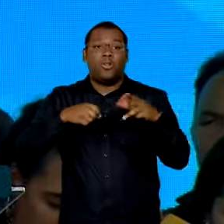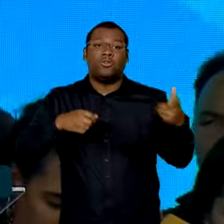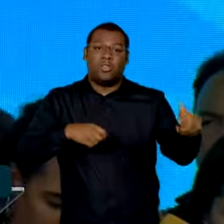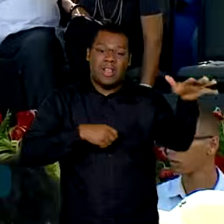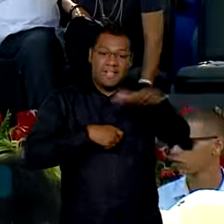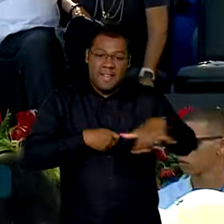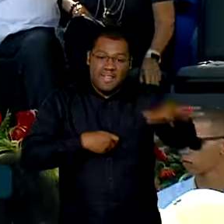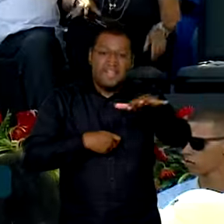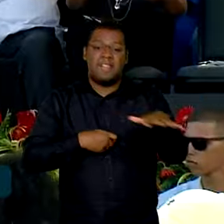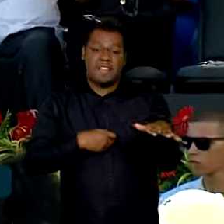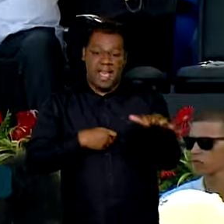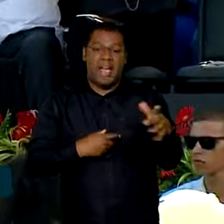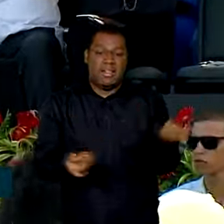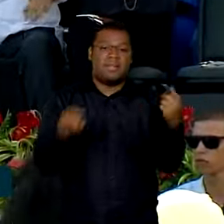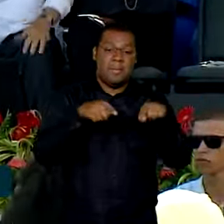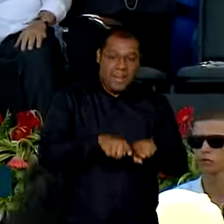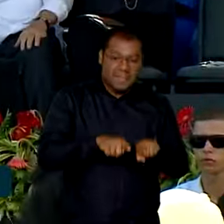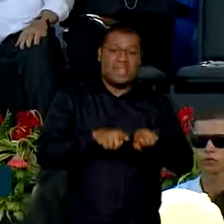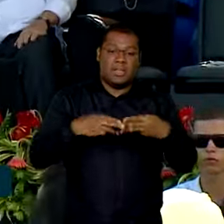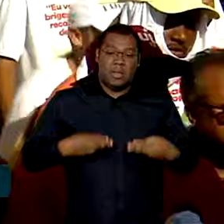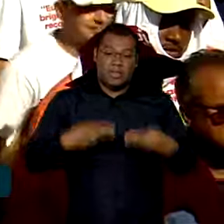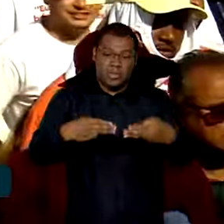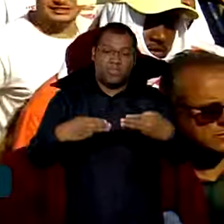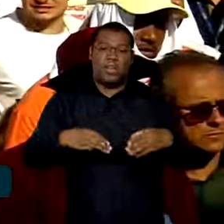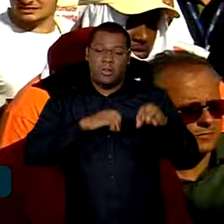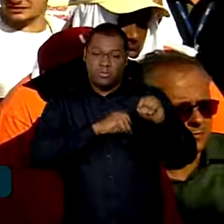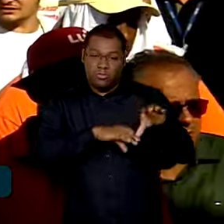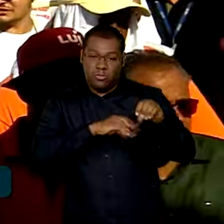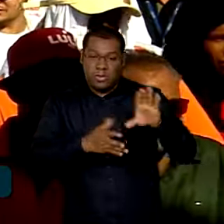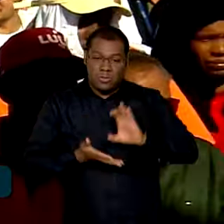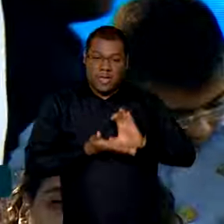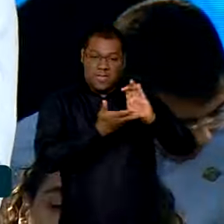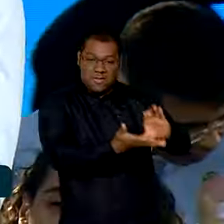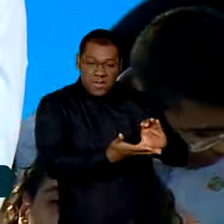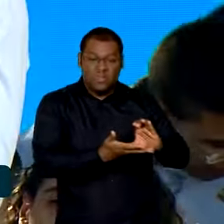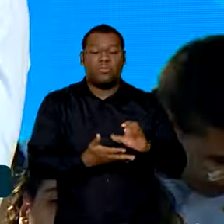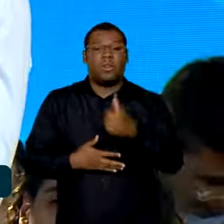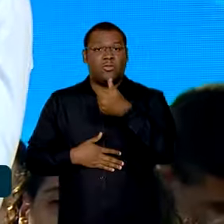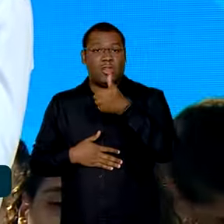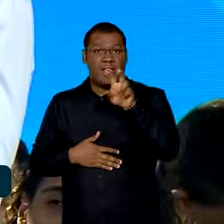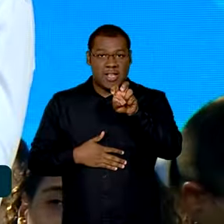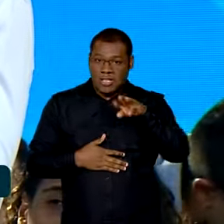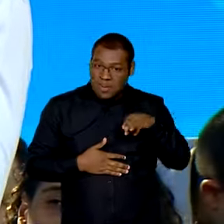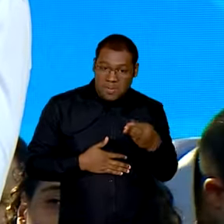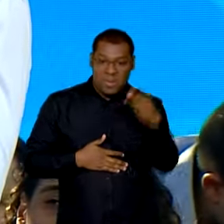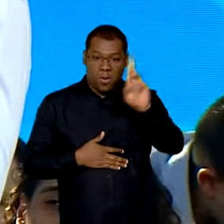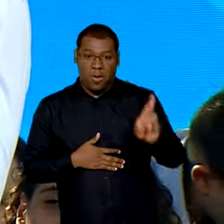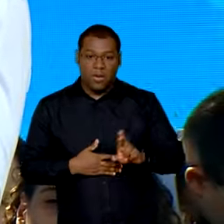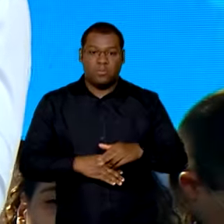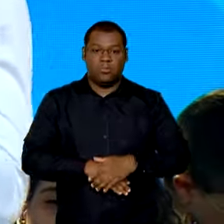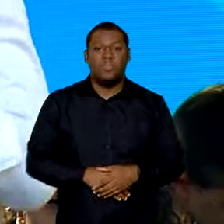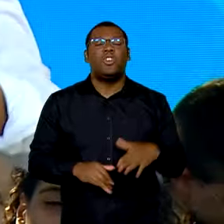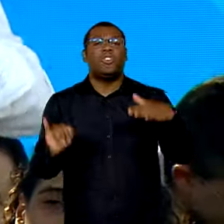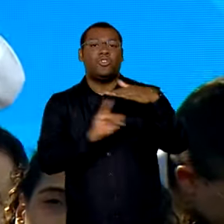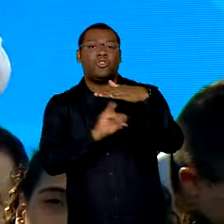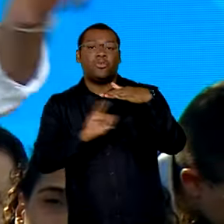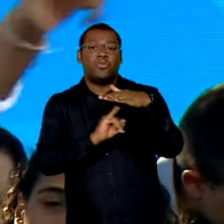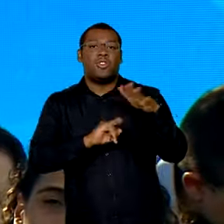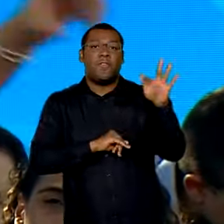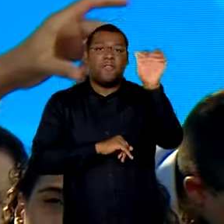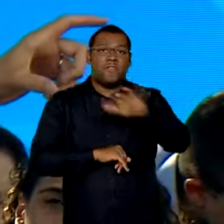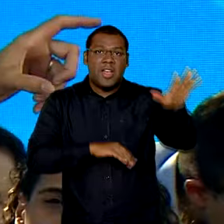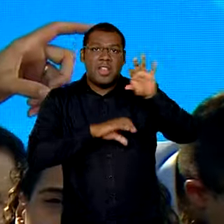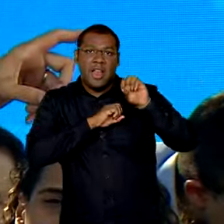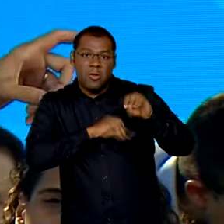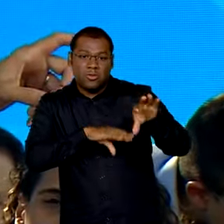investirá 15 milhões de reais. Aqui o Instituto Federal funciona provisoriamente nos